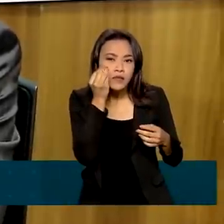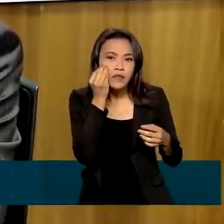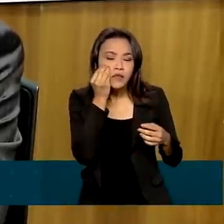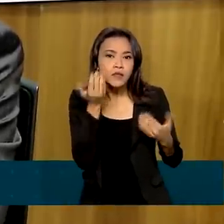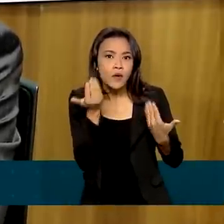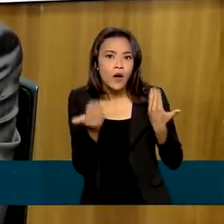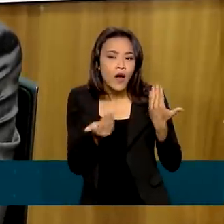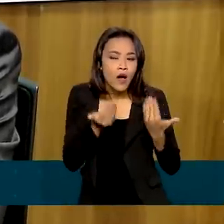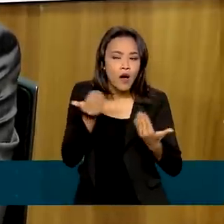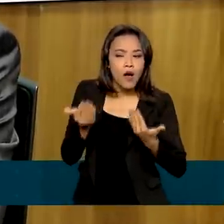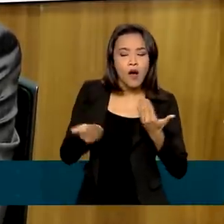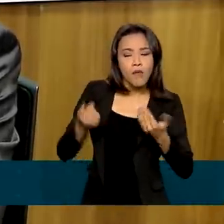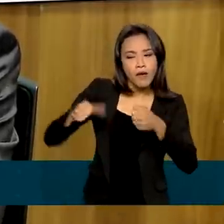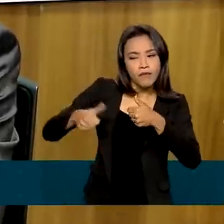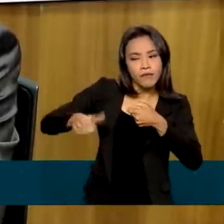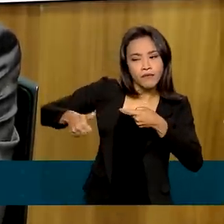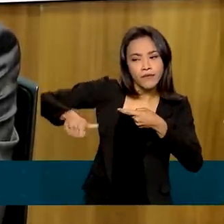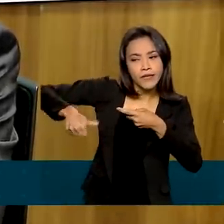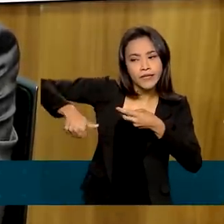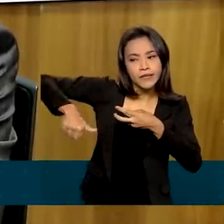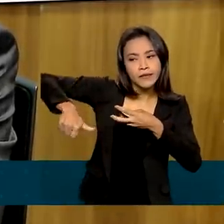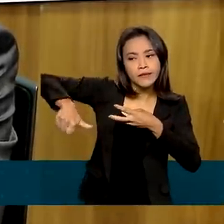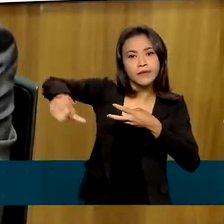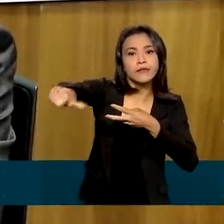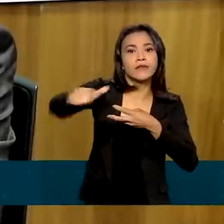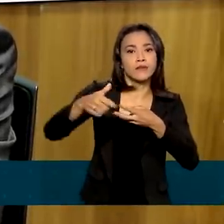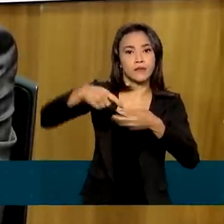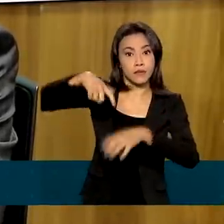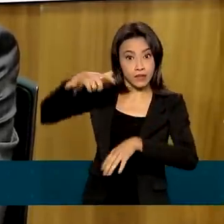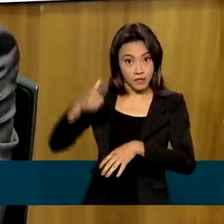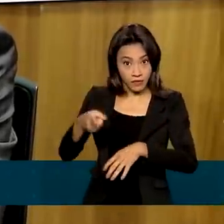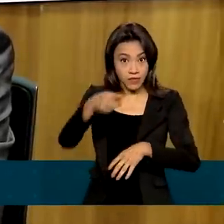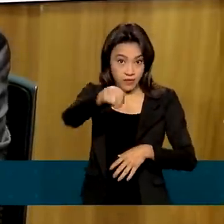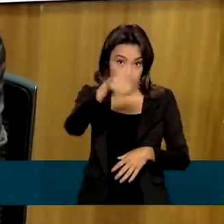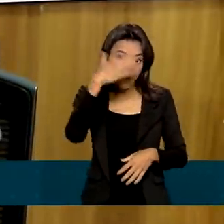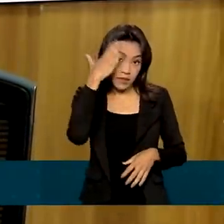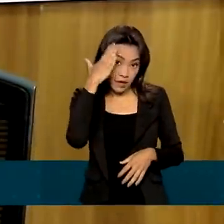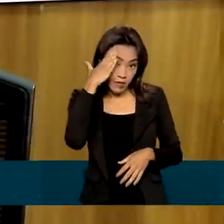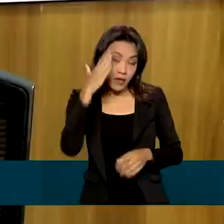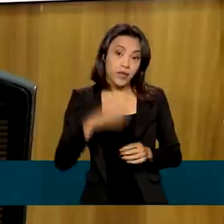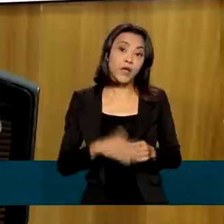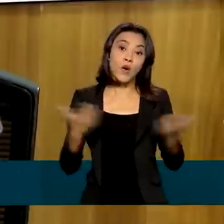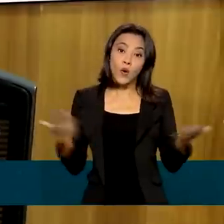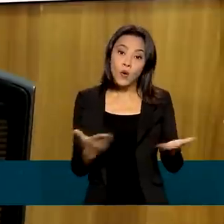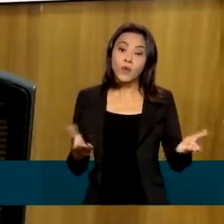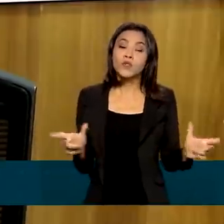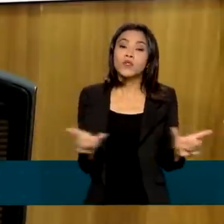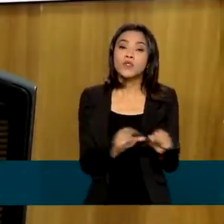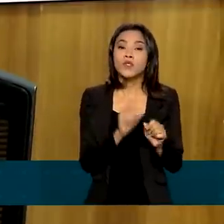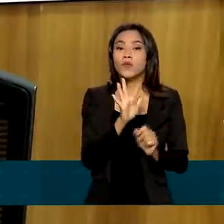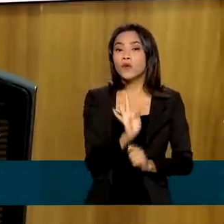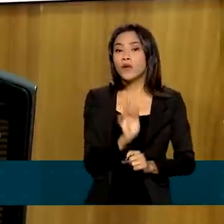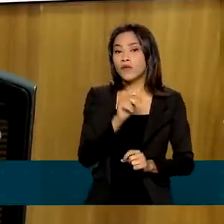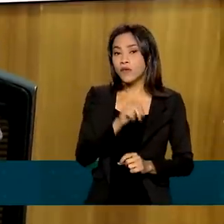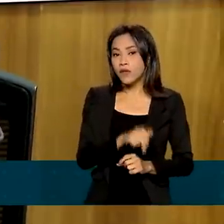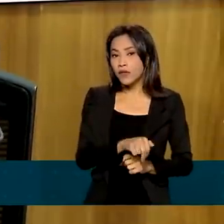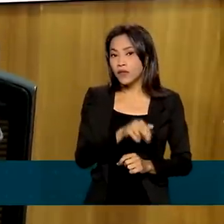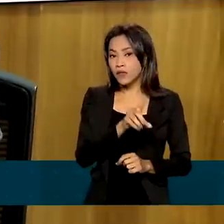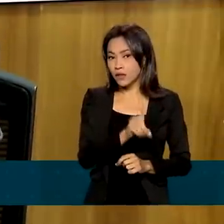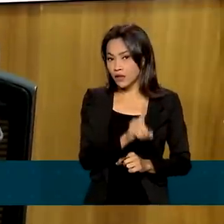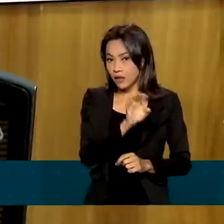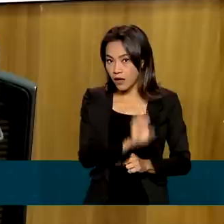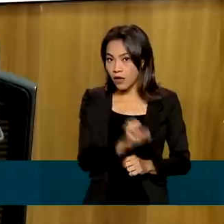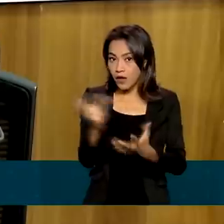onde as análises das prestações de contas são feitas automaticamente. Para ter uma ideia, hoje o FNDE recebe